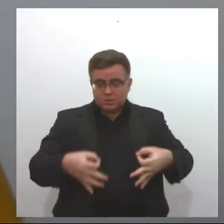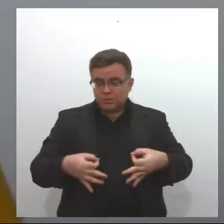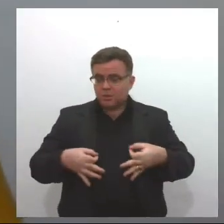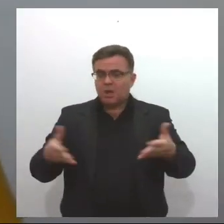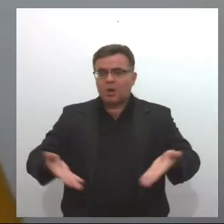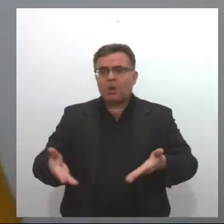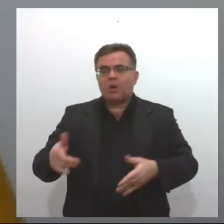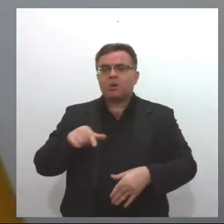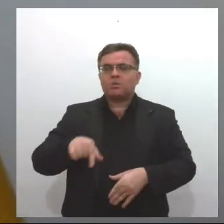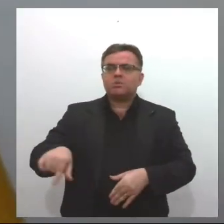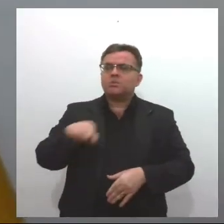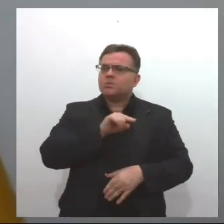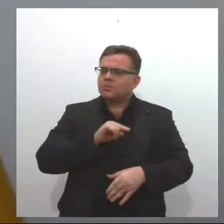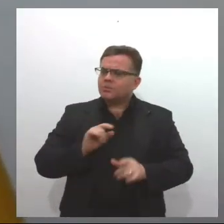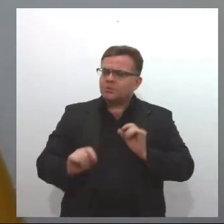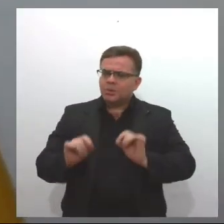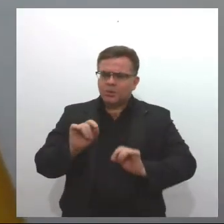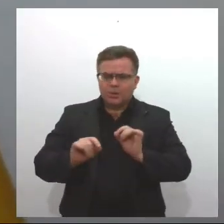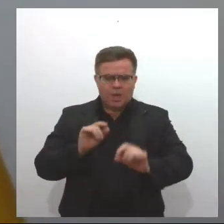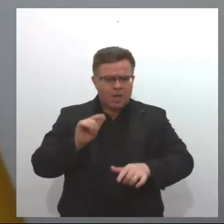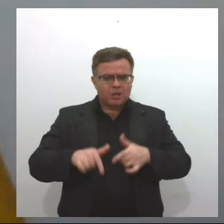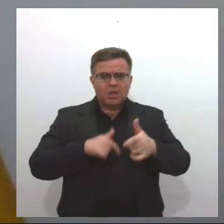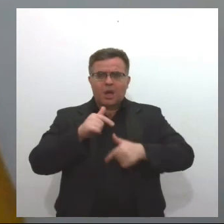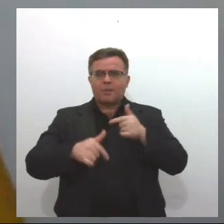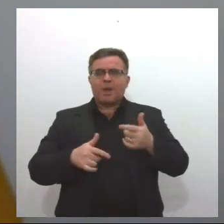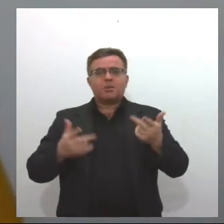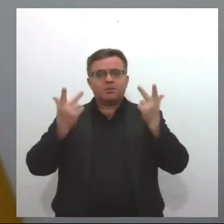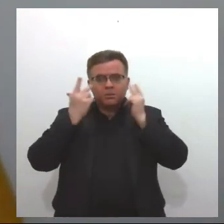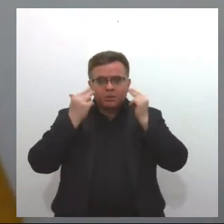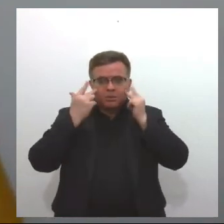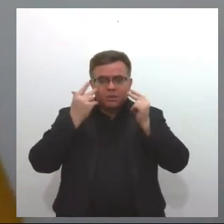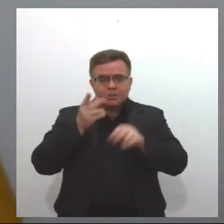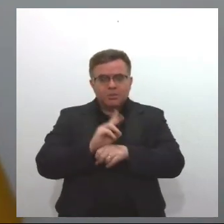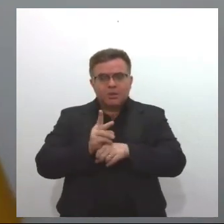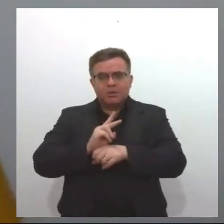porque, além das atividades que normalmente fiscaliza,